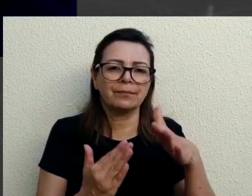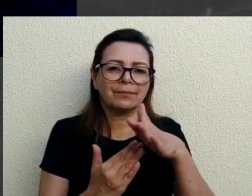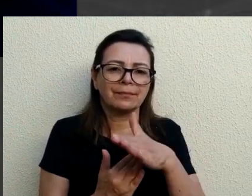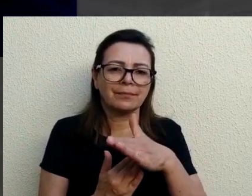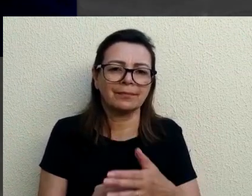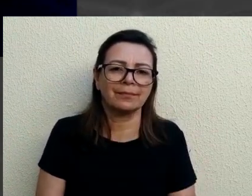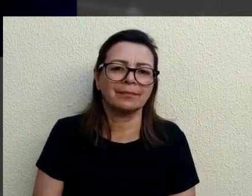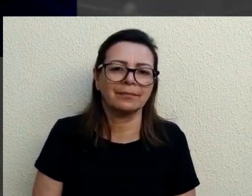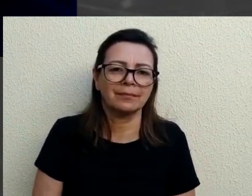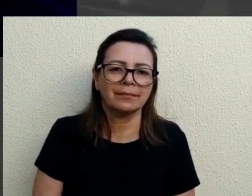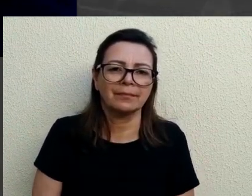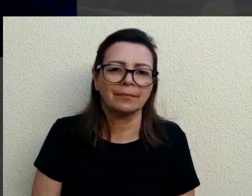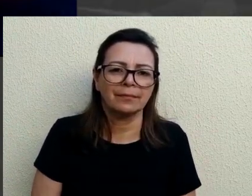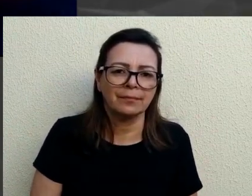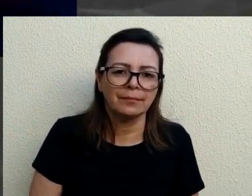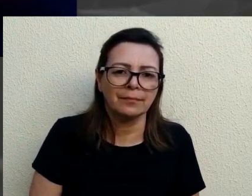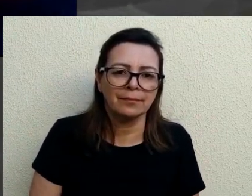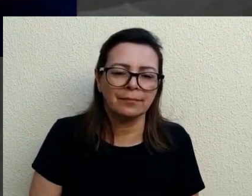Vou dar uma pausa.